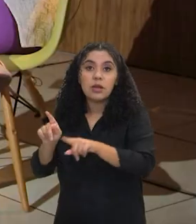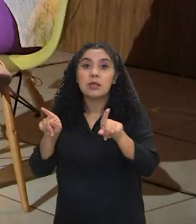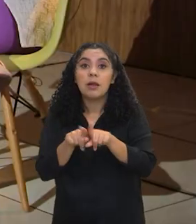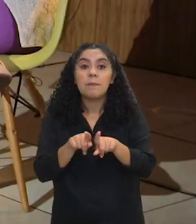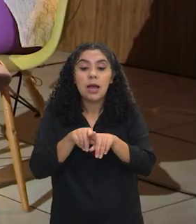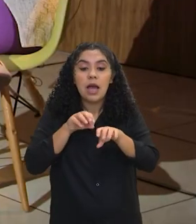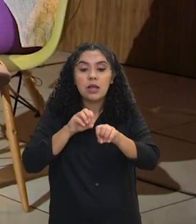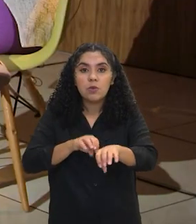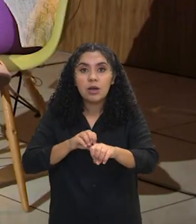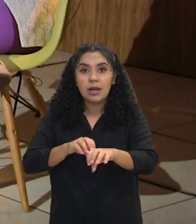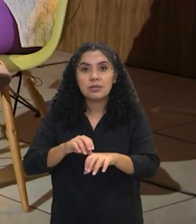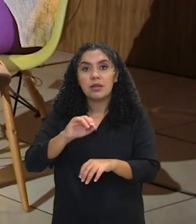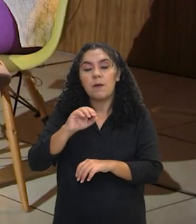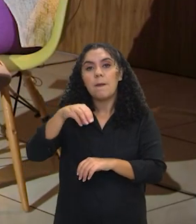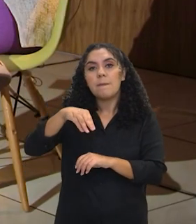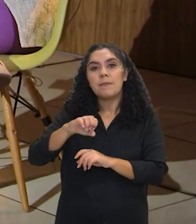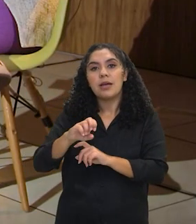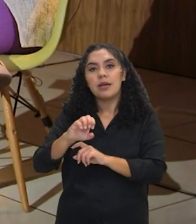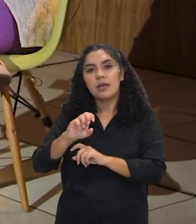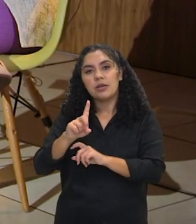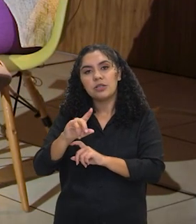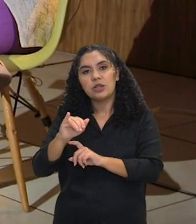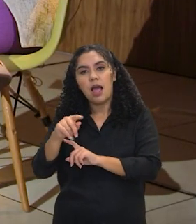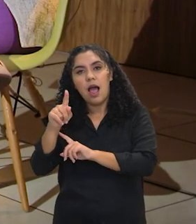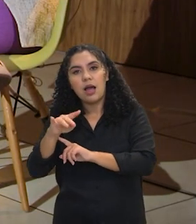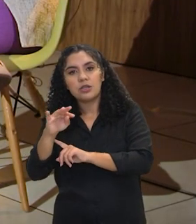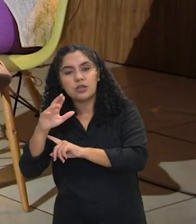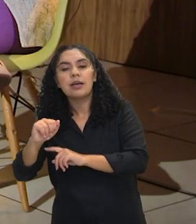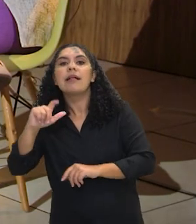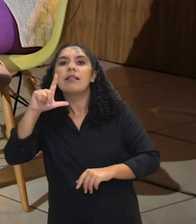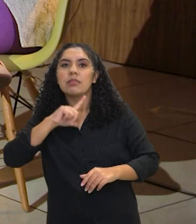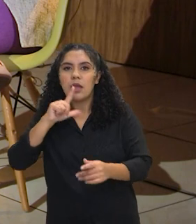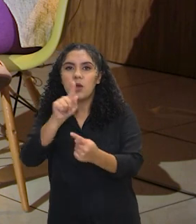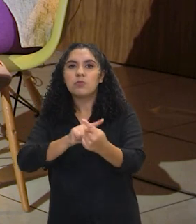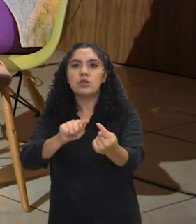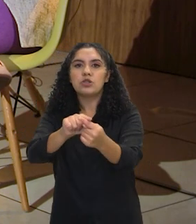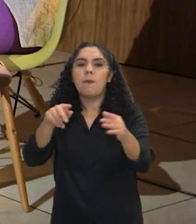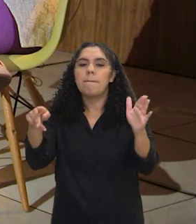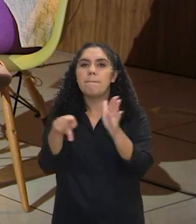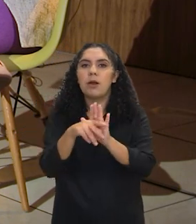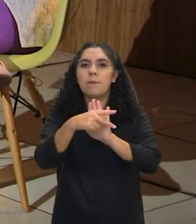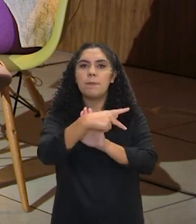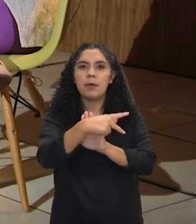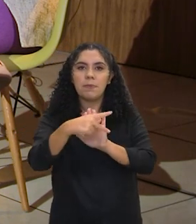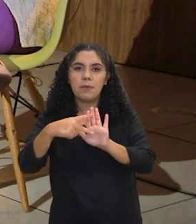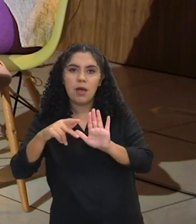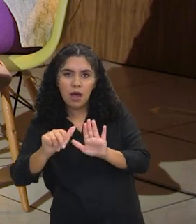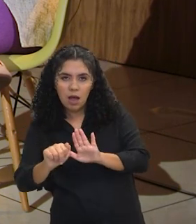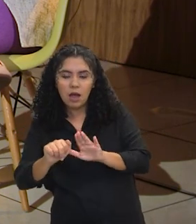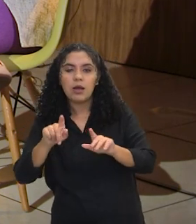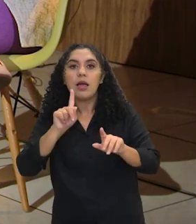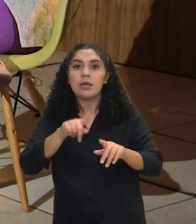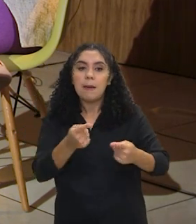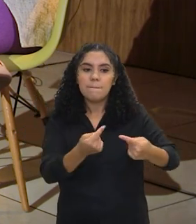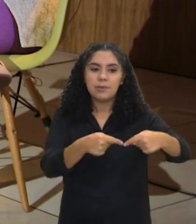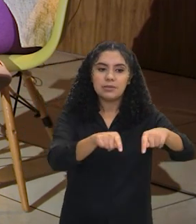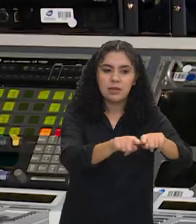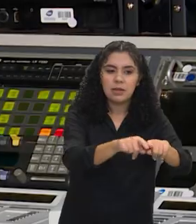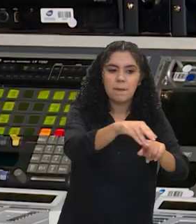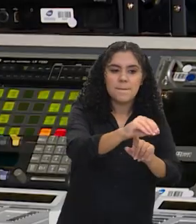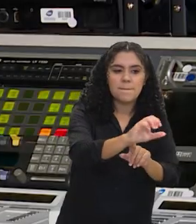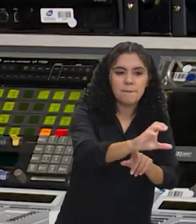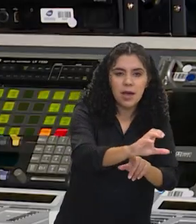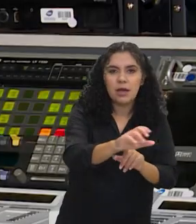Educação midiática, nós temos meta no PPA, a formação de 300 mil professores e de 400 mil profissionais de saúde, em parceria com o MEC e com o Ministério da Saúde.